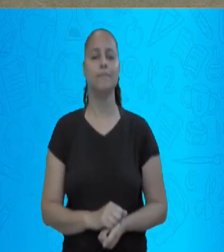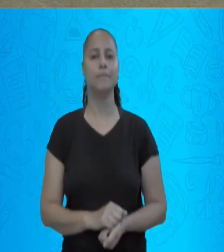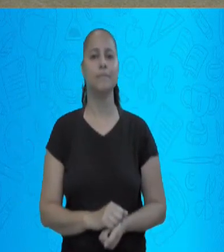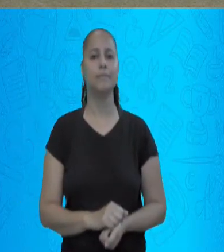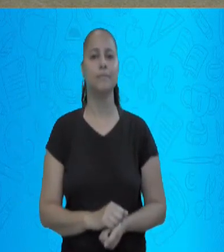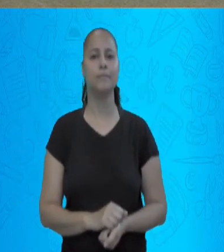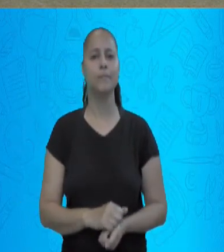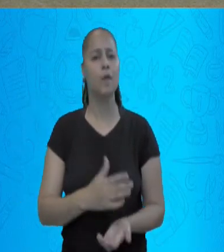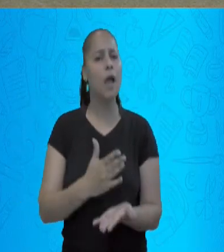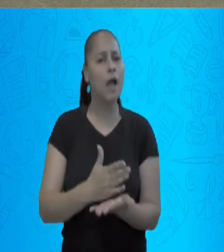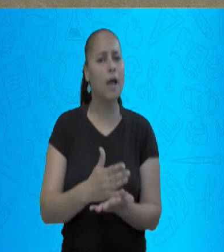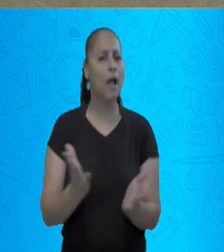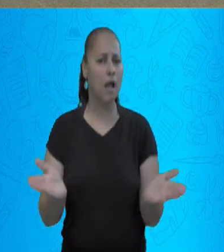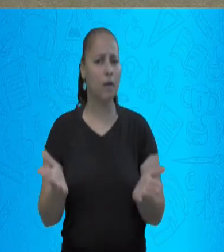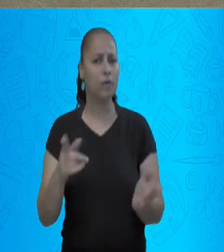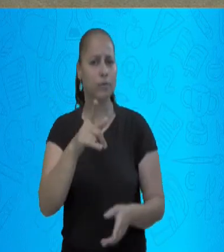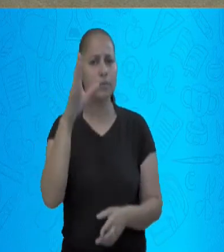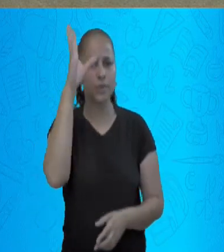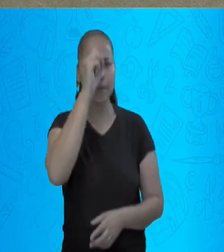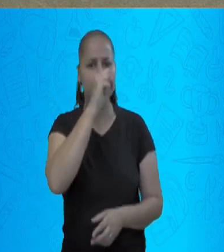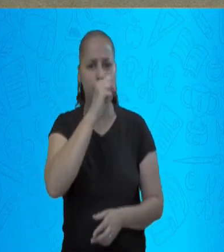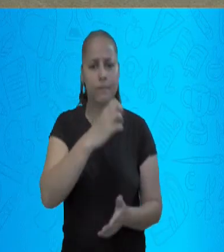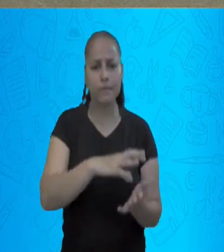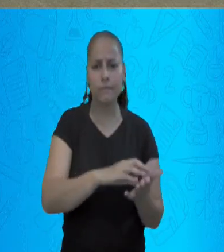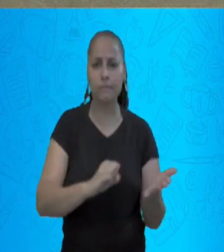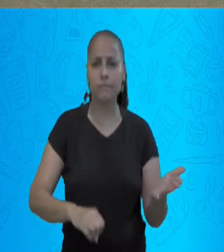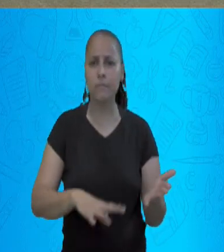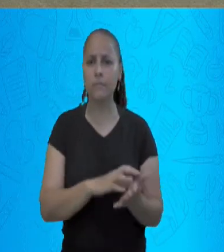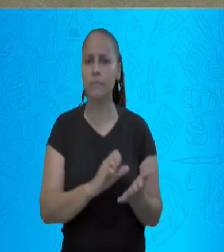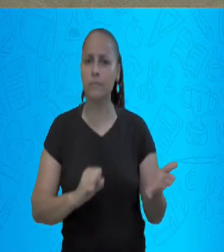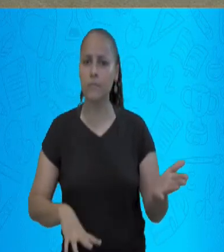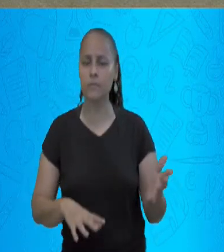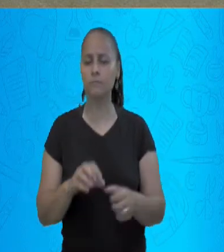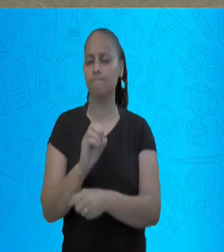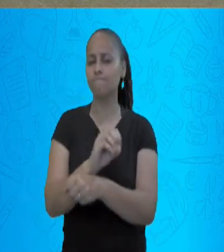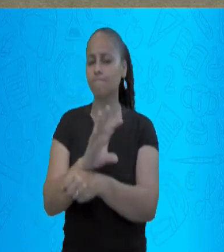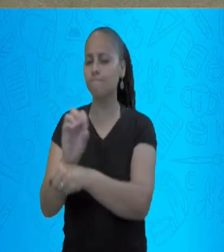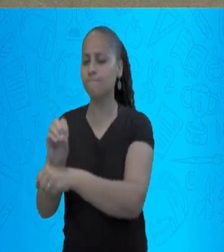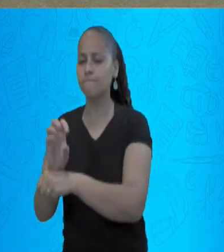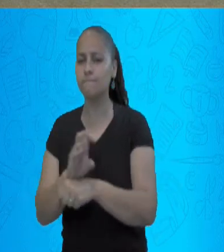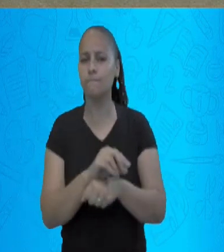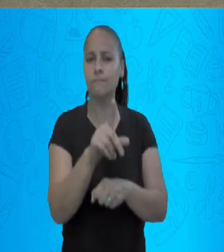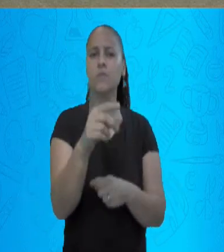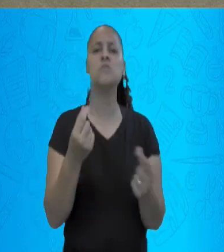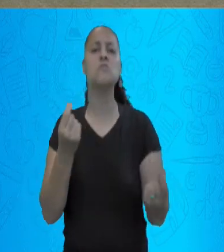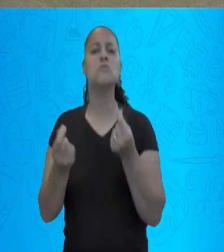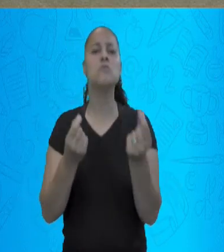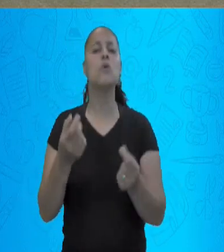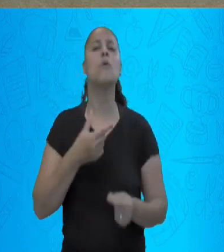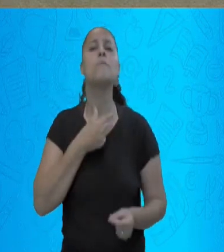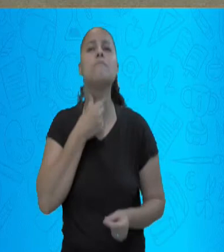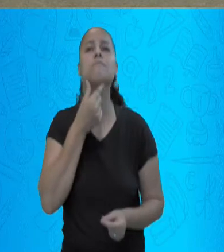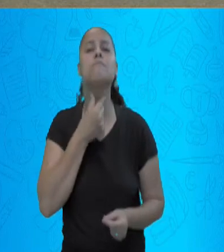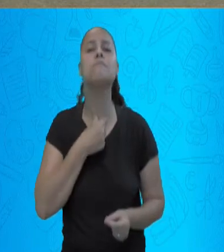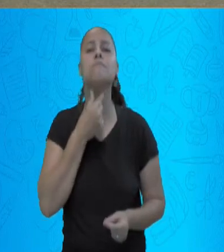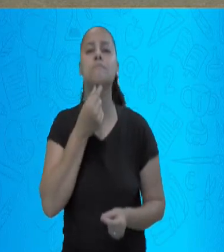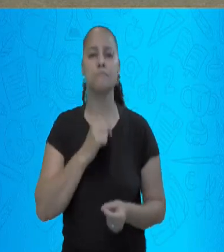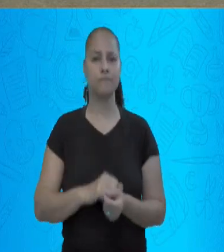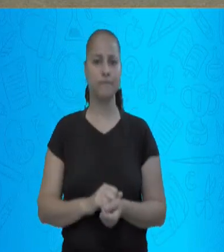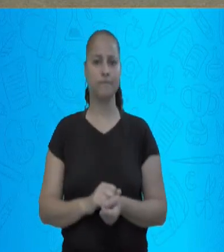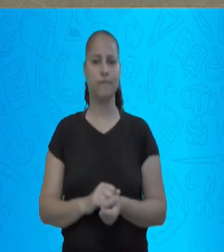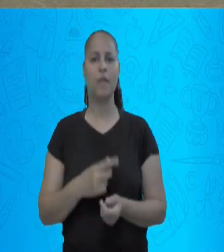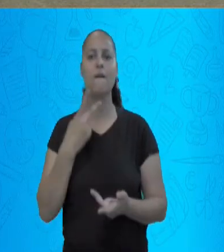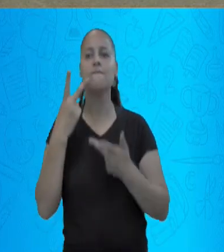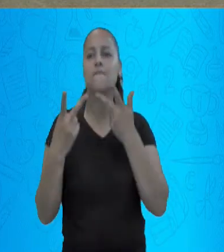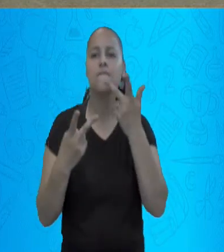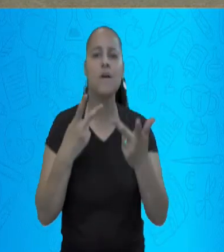nesse momento, eu vou passar para vocês algumas dicas de como usar a voz. Muita